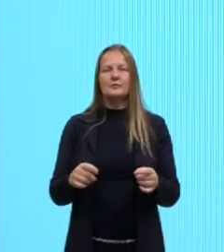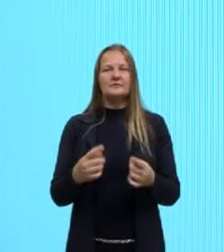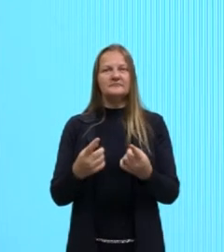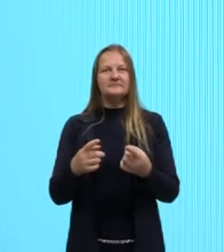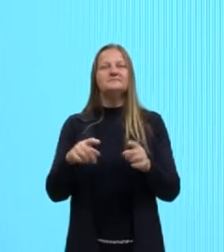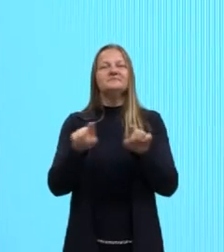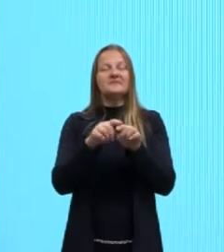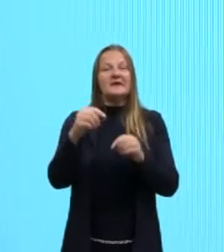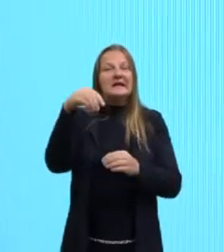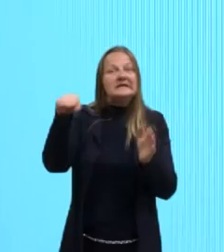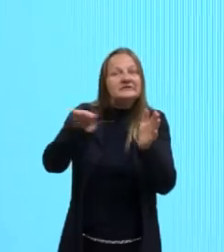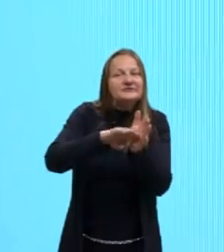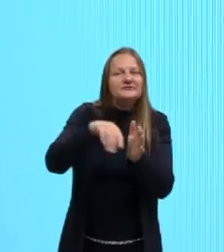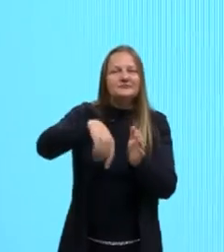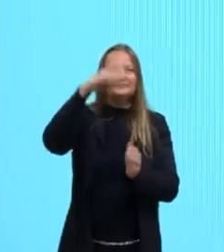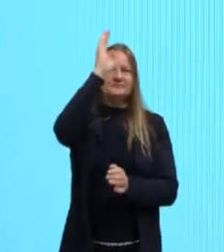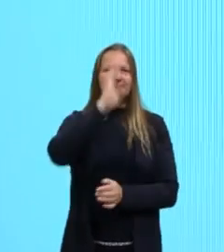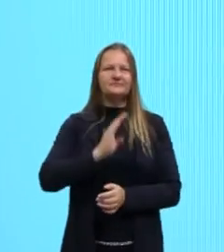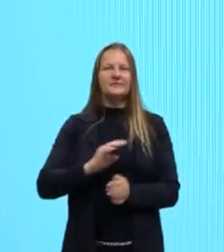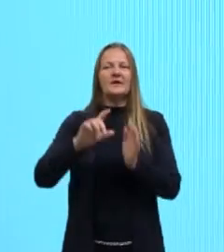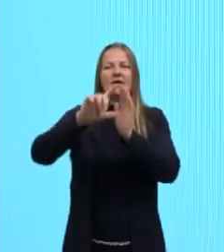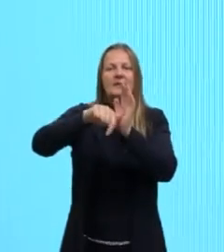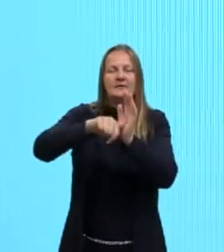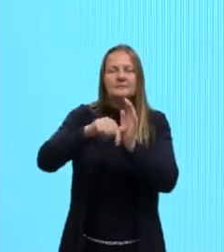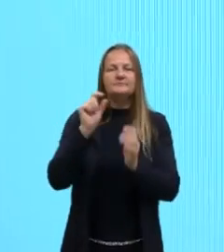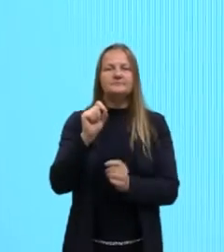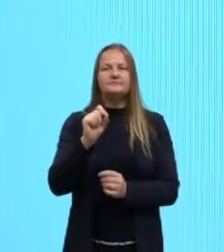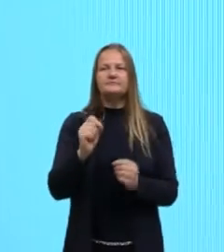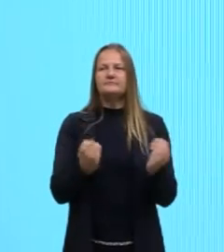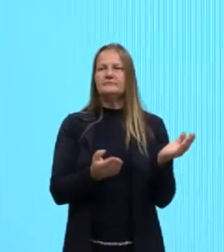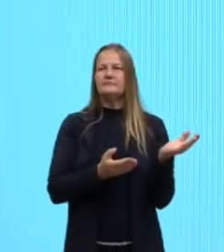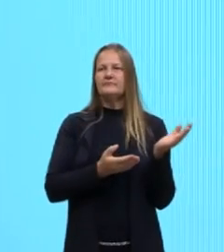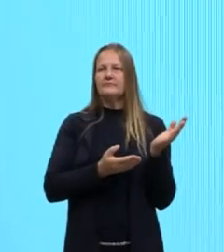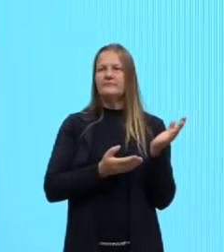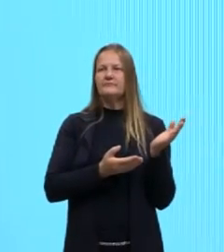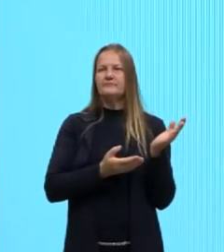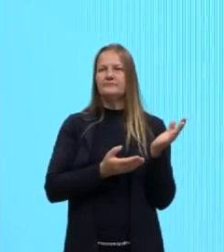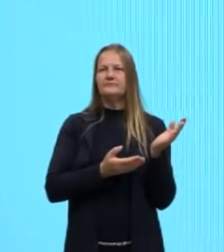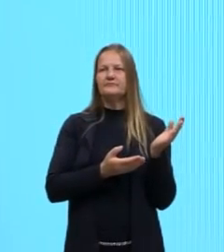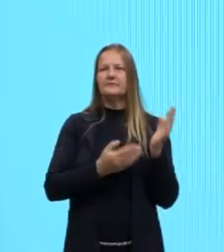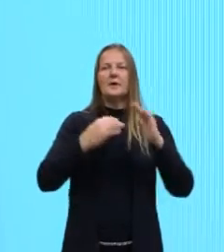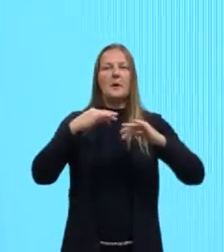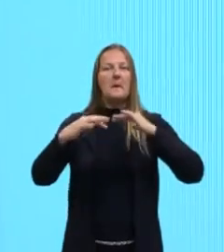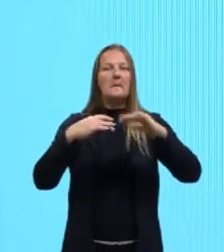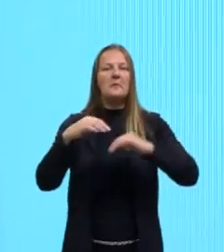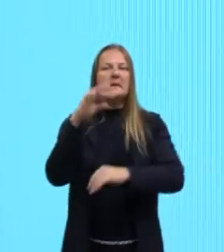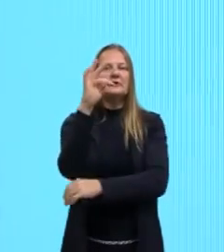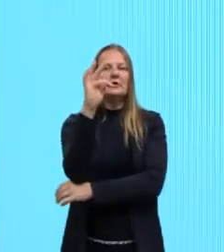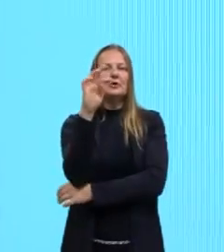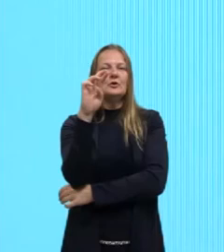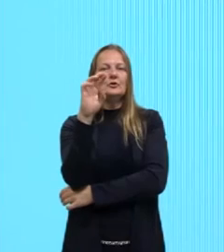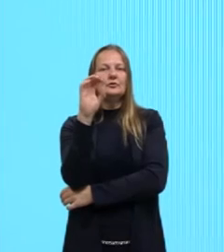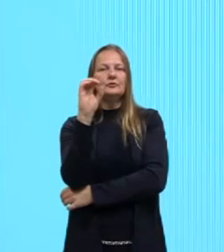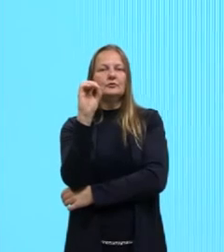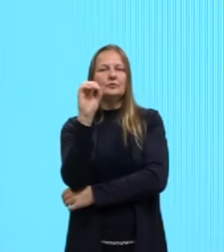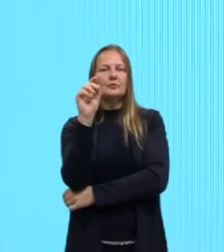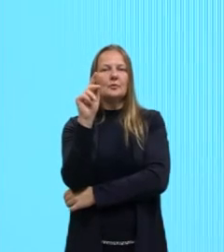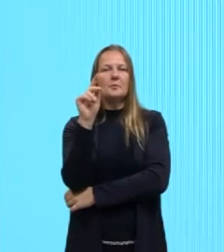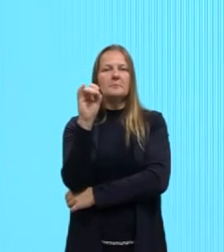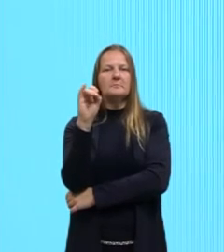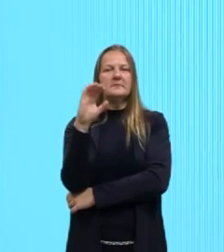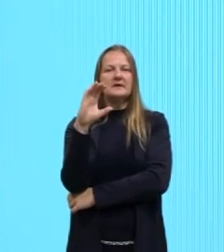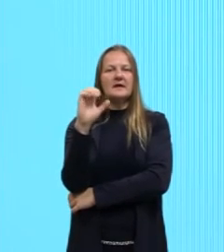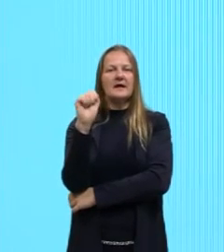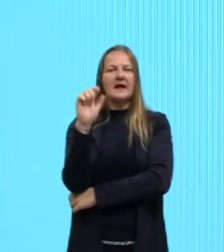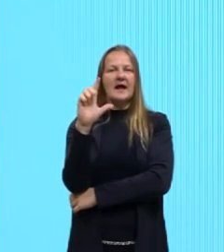E nós temos logo depois também o movimento tropicalista, né, Tropicália, que